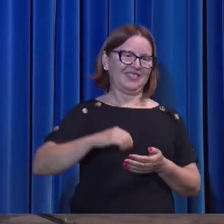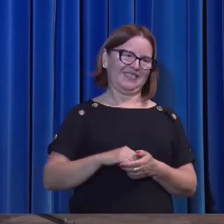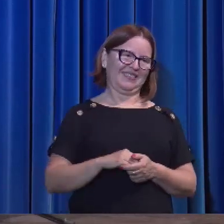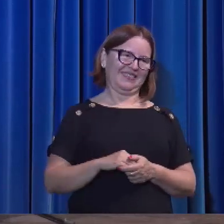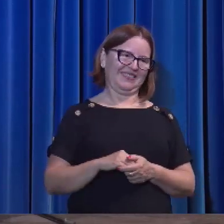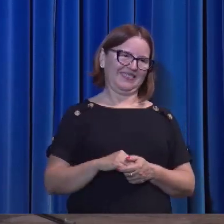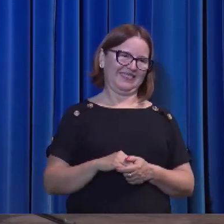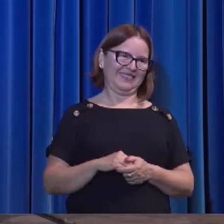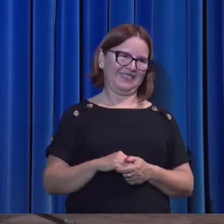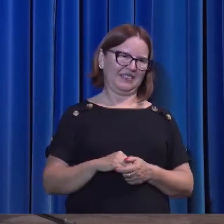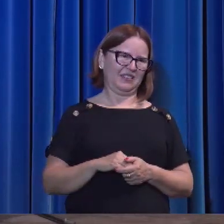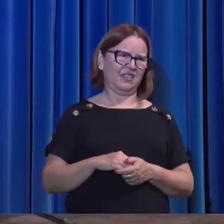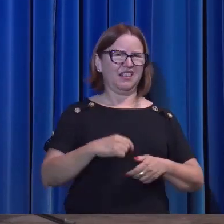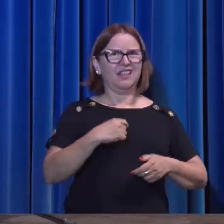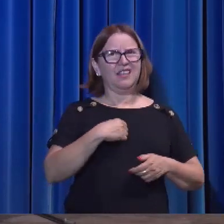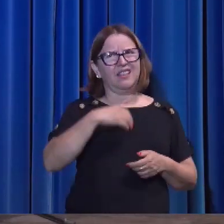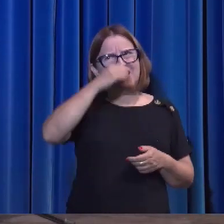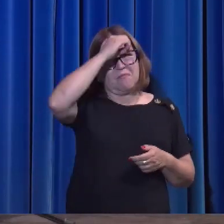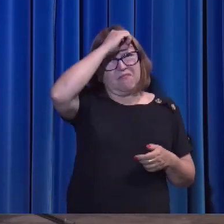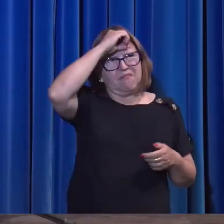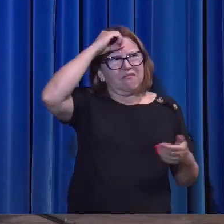Deus, eu sou tão ignorante.